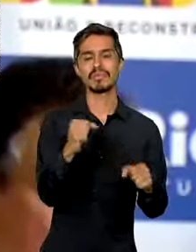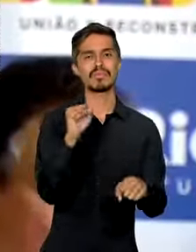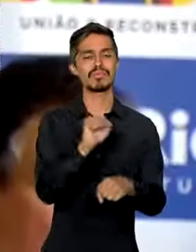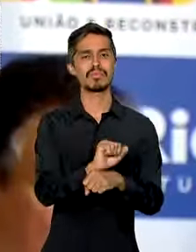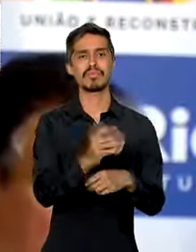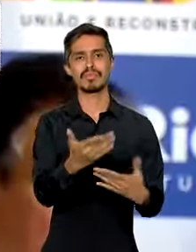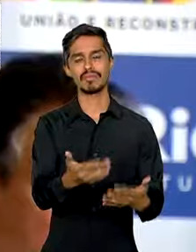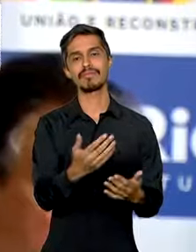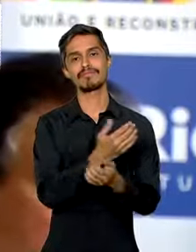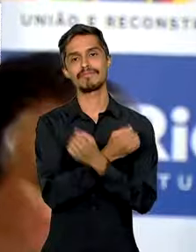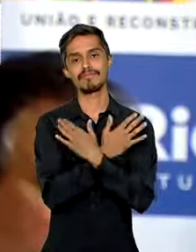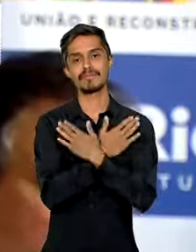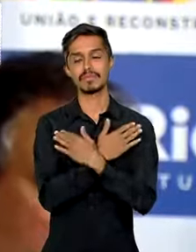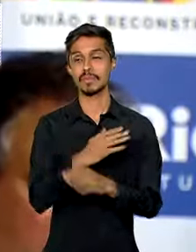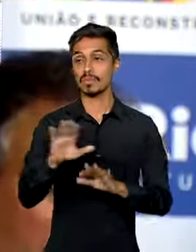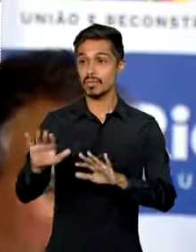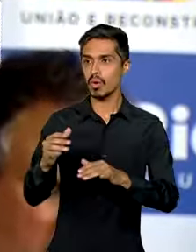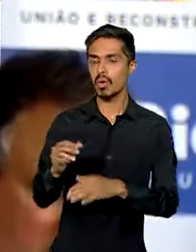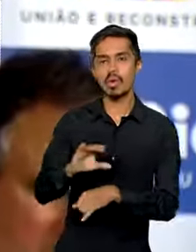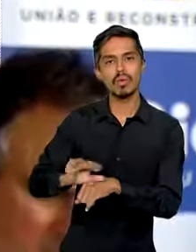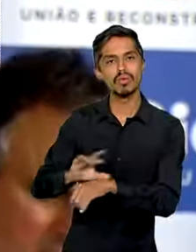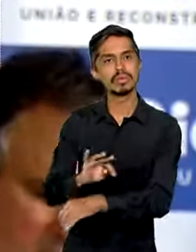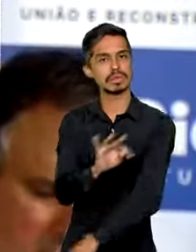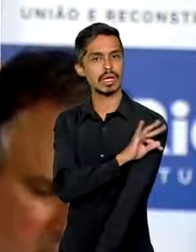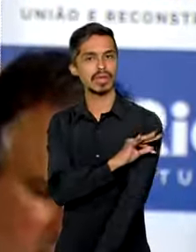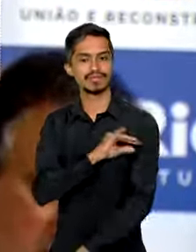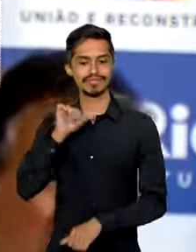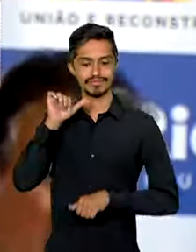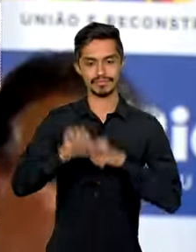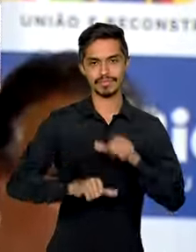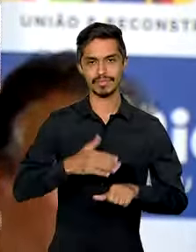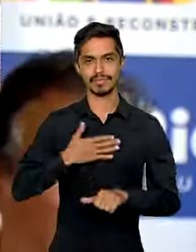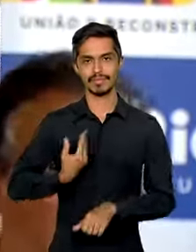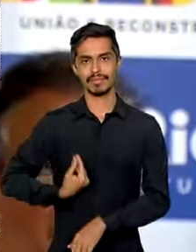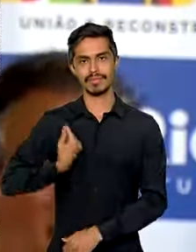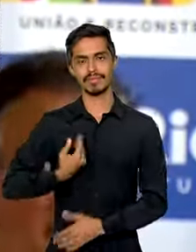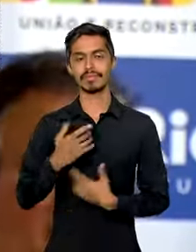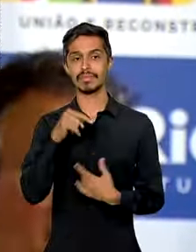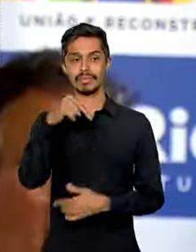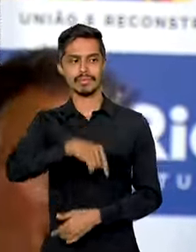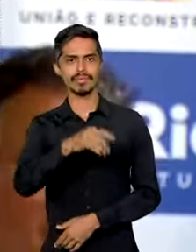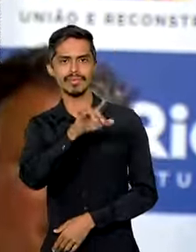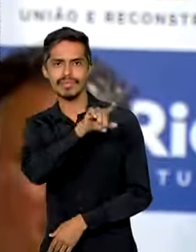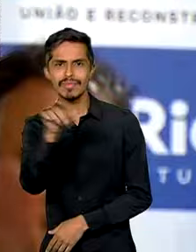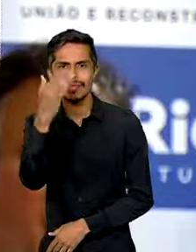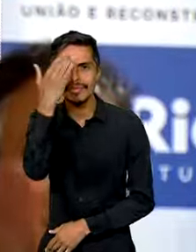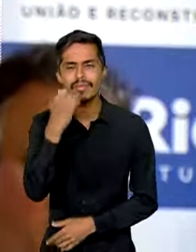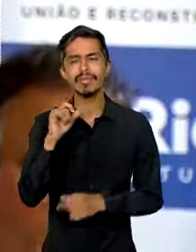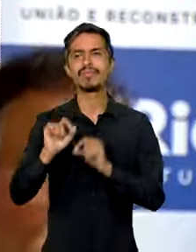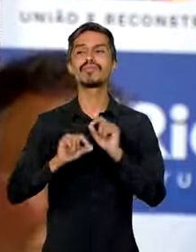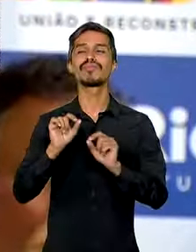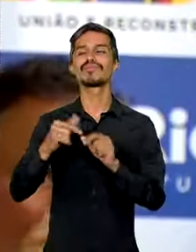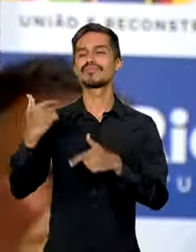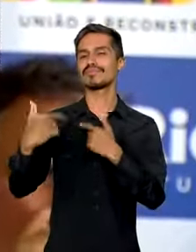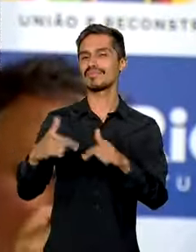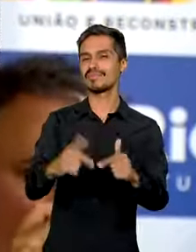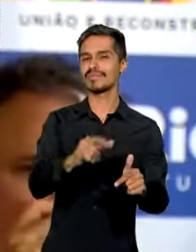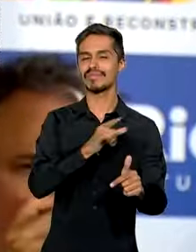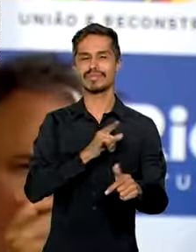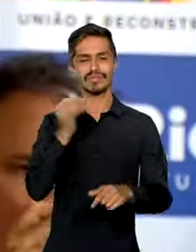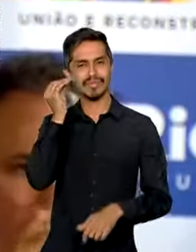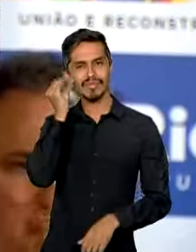técnico mudou a minha vida. E aqui vocês sabem o que é um trabalhador com profissão, com